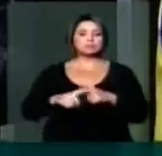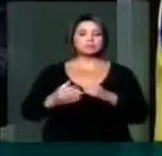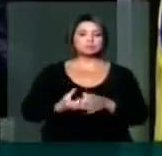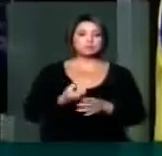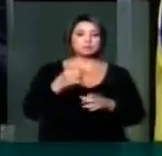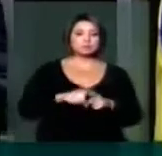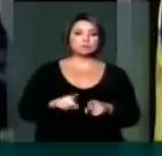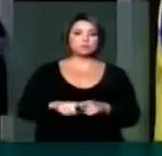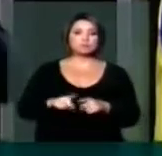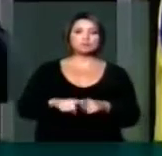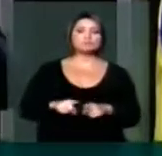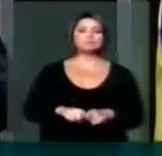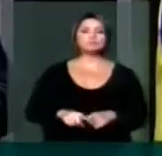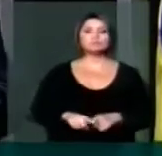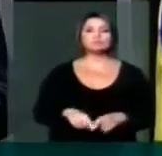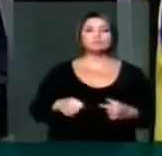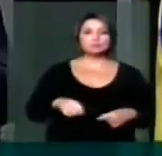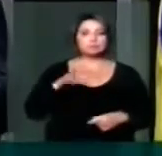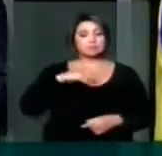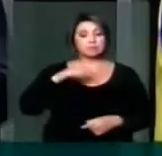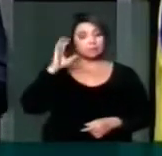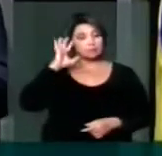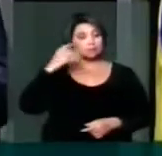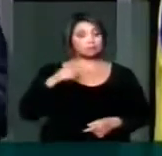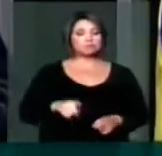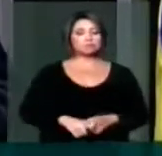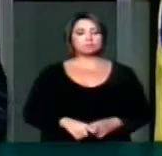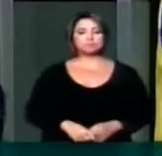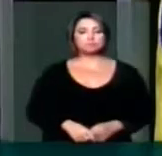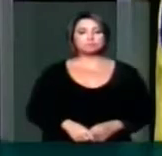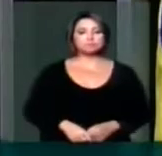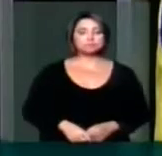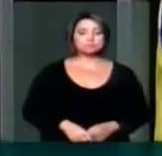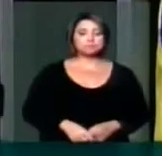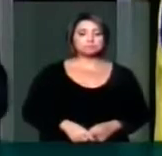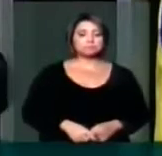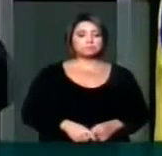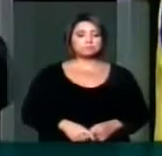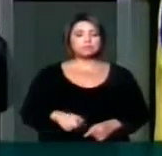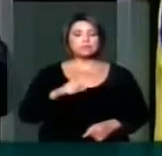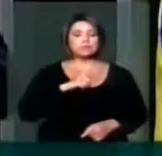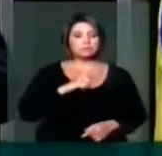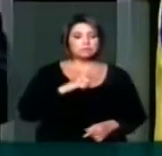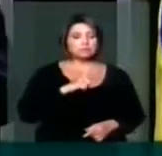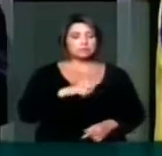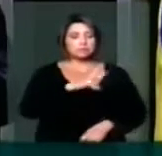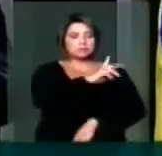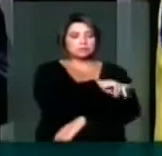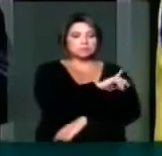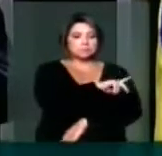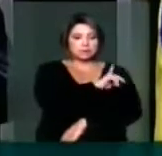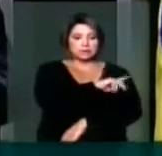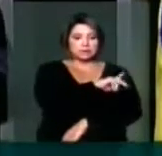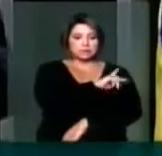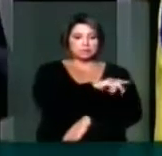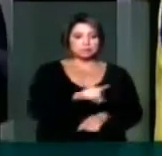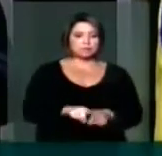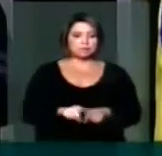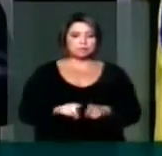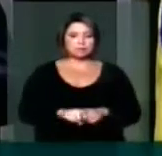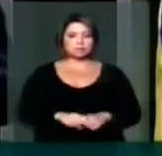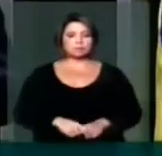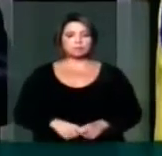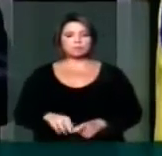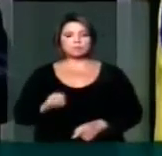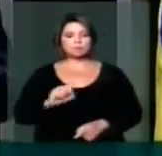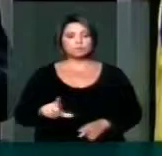e que uma providência urgente precisa ser tomada. Nós temos no Piauí, no sul